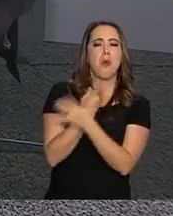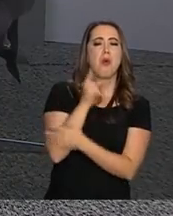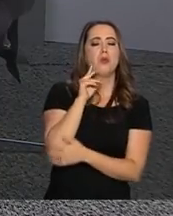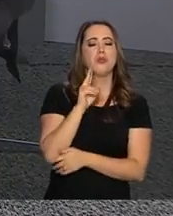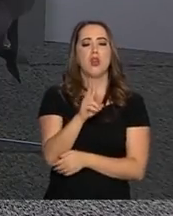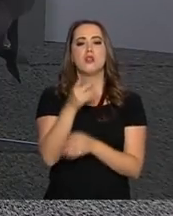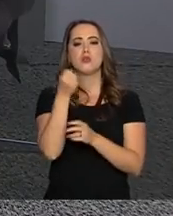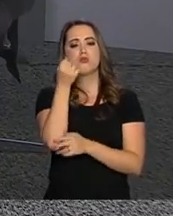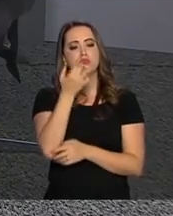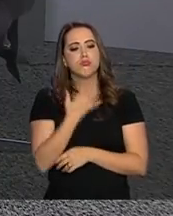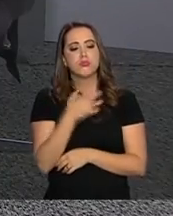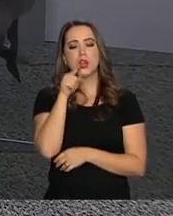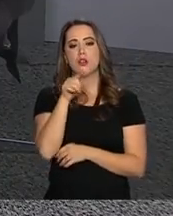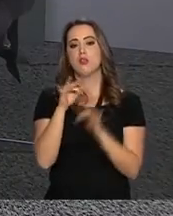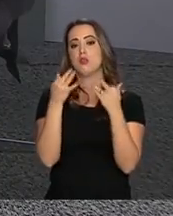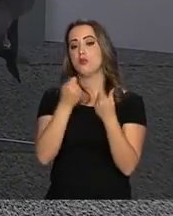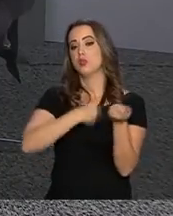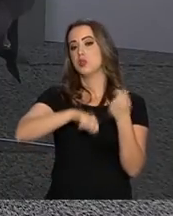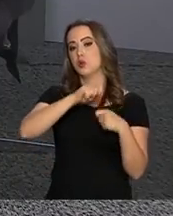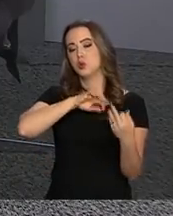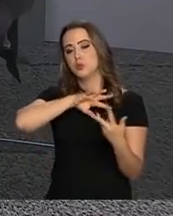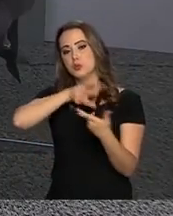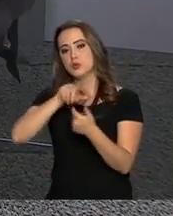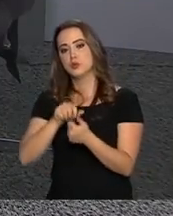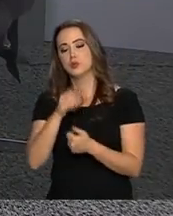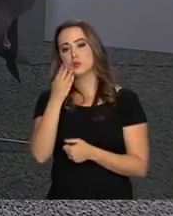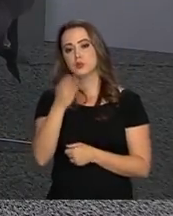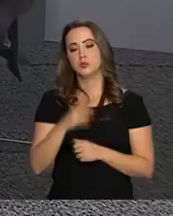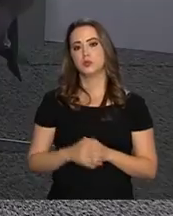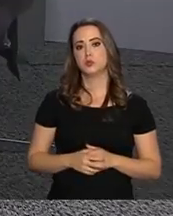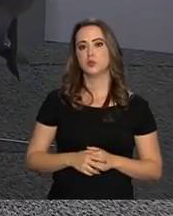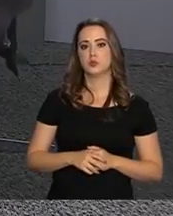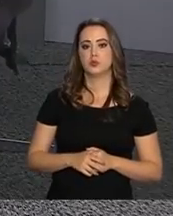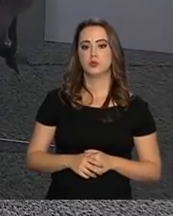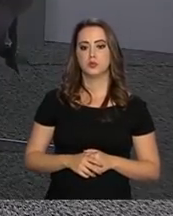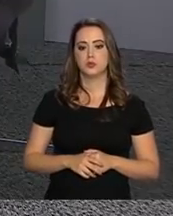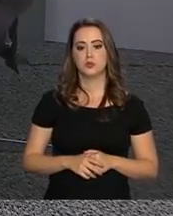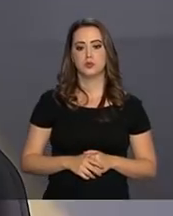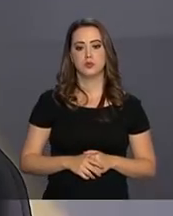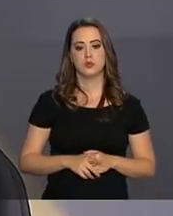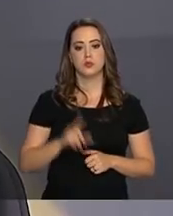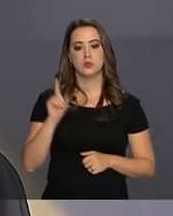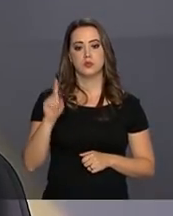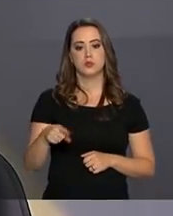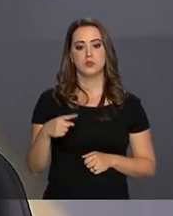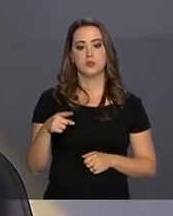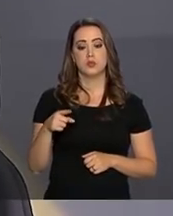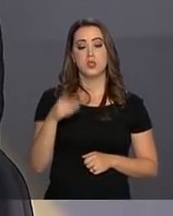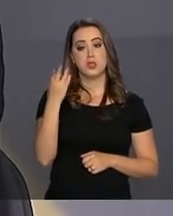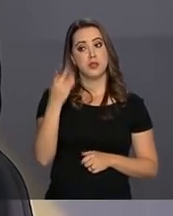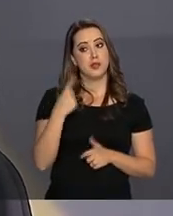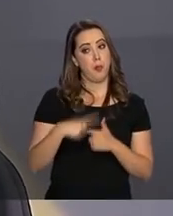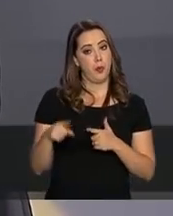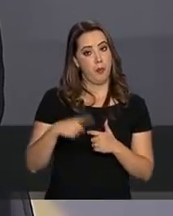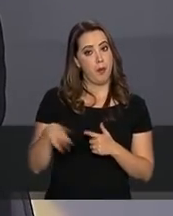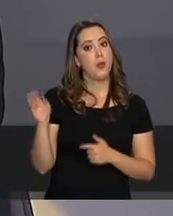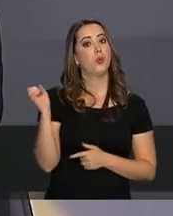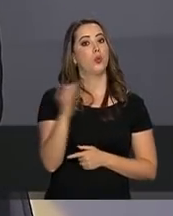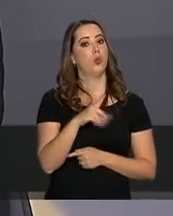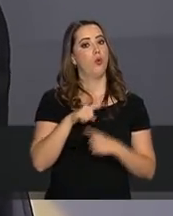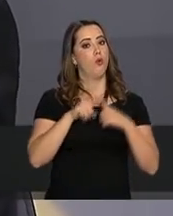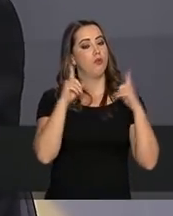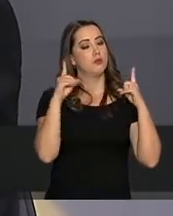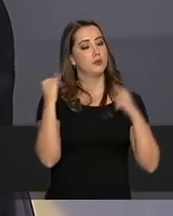discutida no Fórum Econômico de Davos? Bom, essa é uma questão nova e importante.